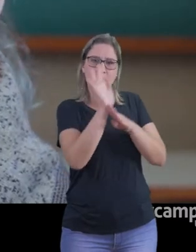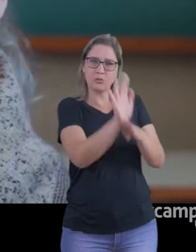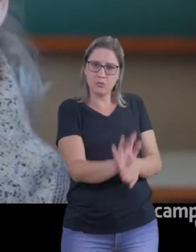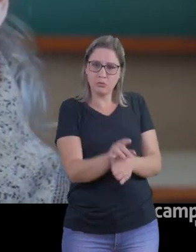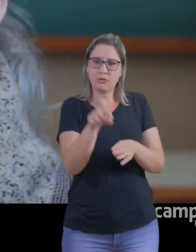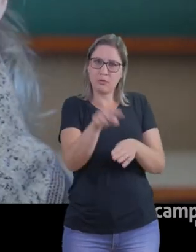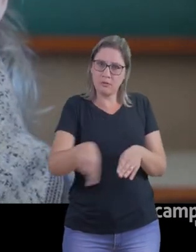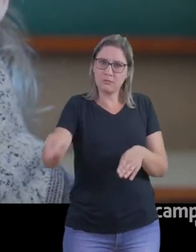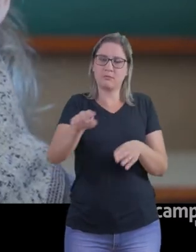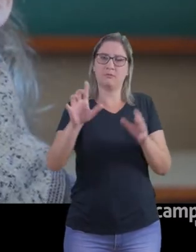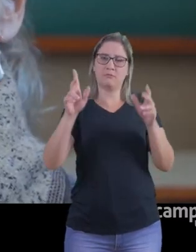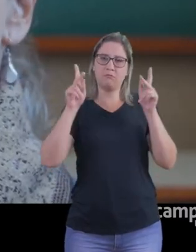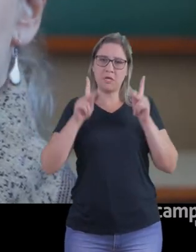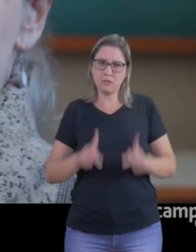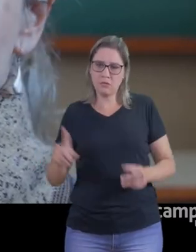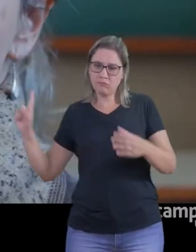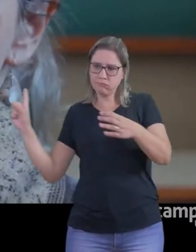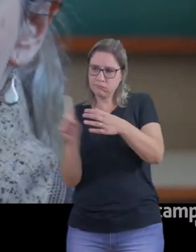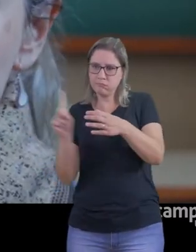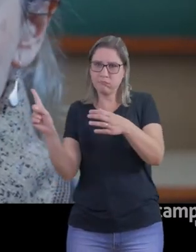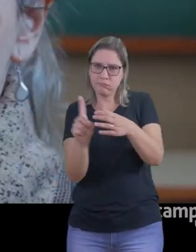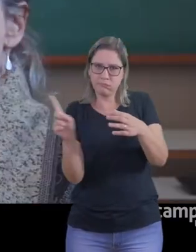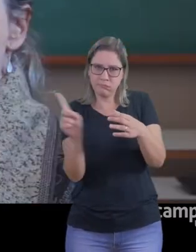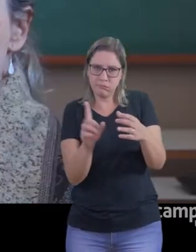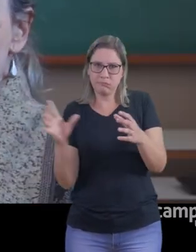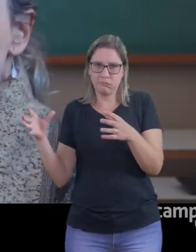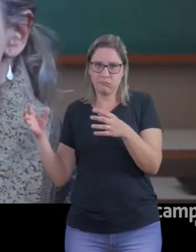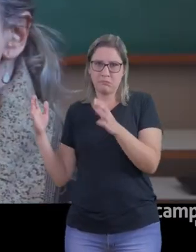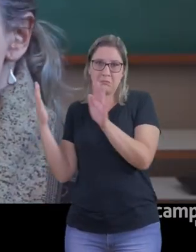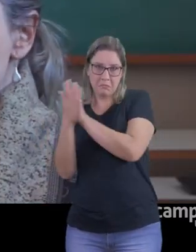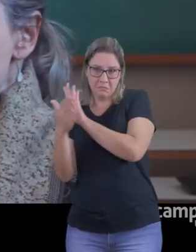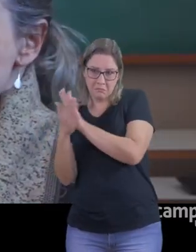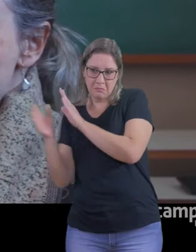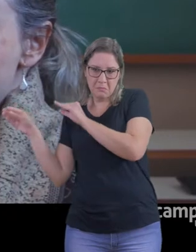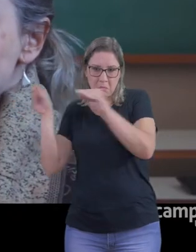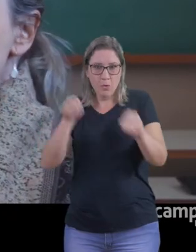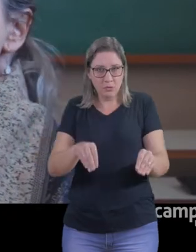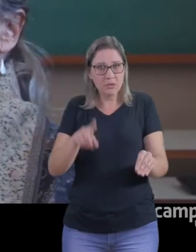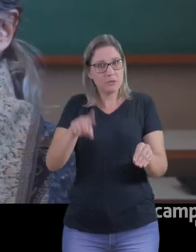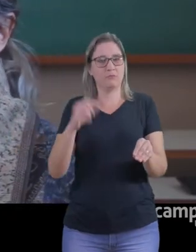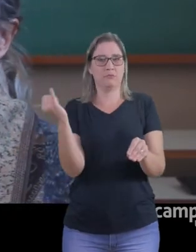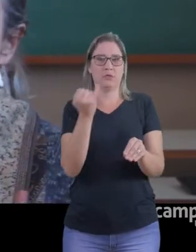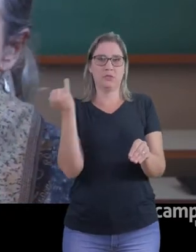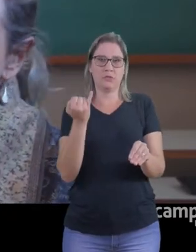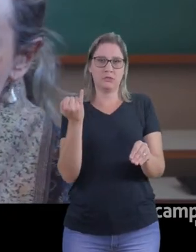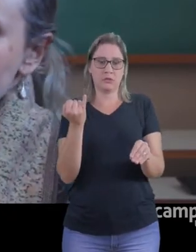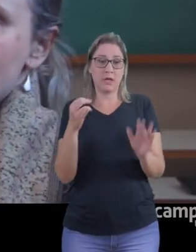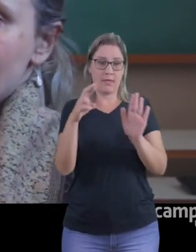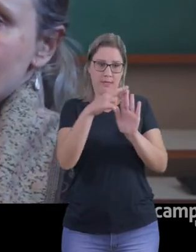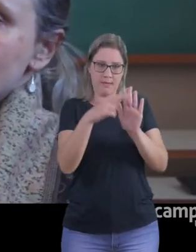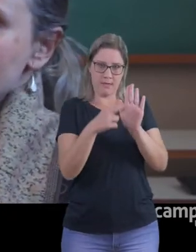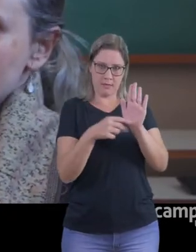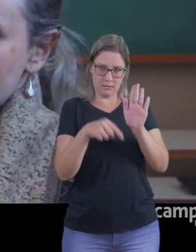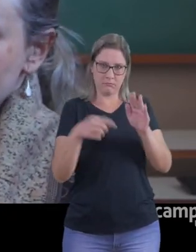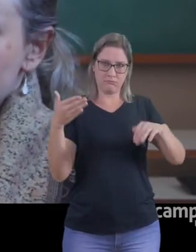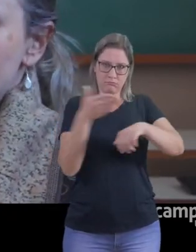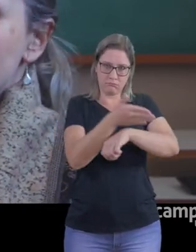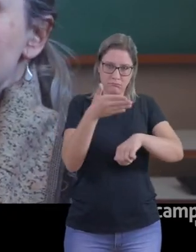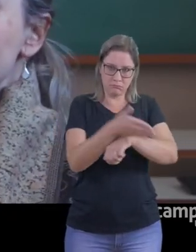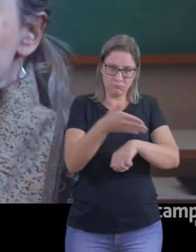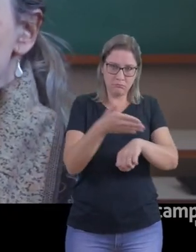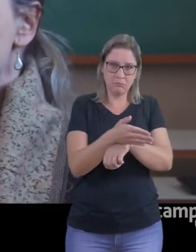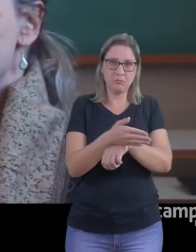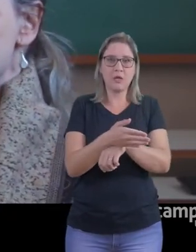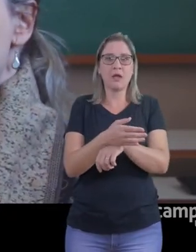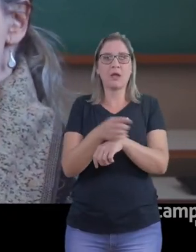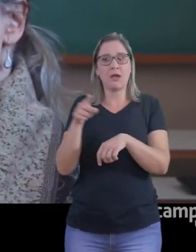integração local de migrantes e refugiados. A nossa política de ingresso, como ela pensa a realidade migratória,